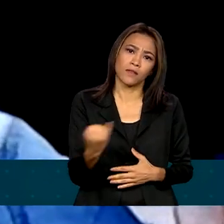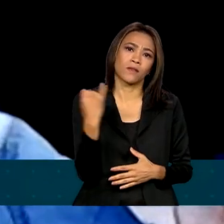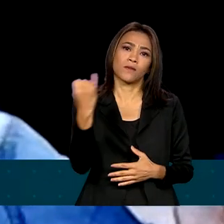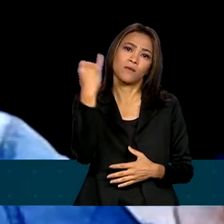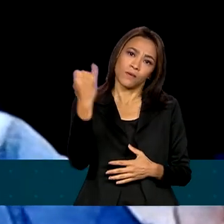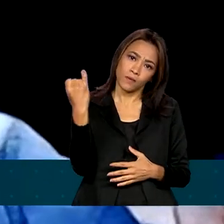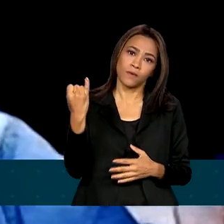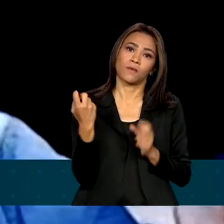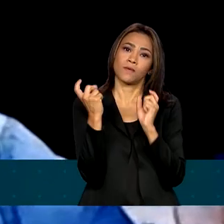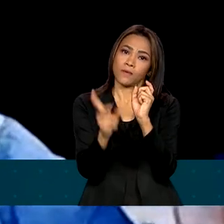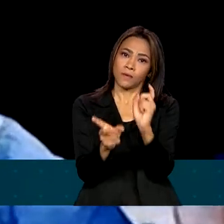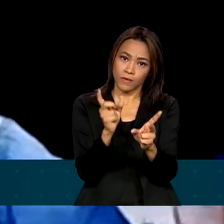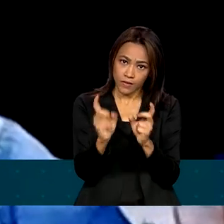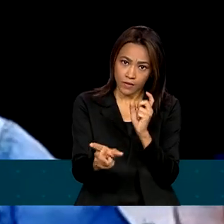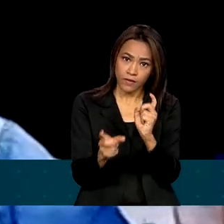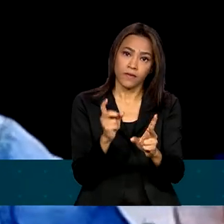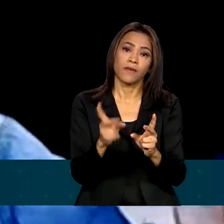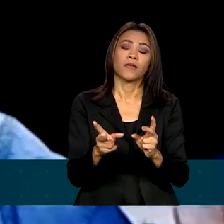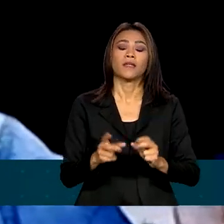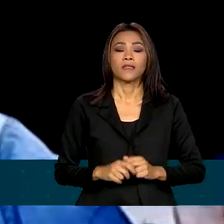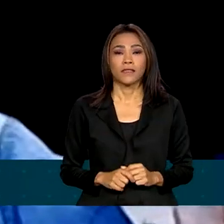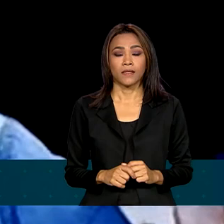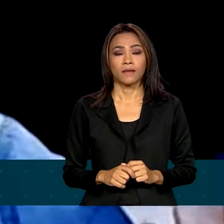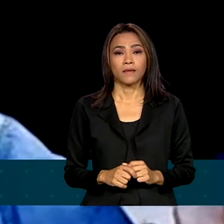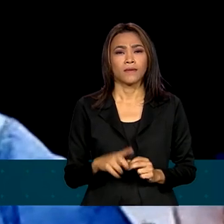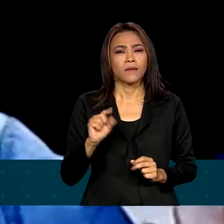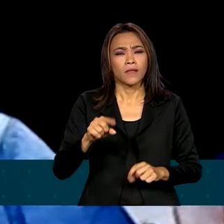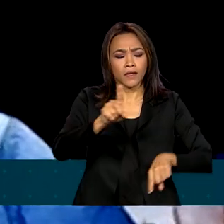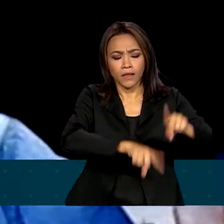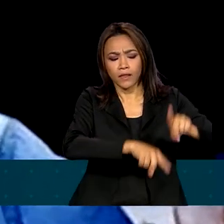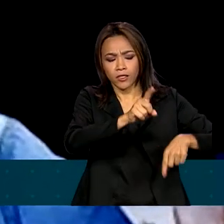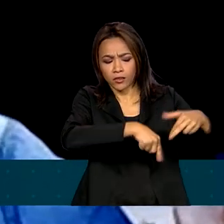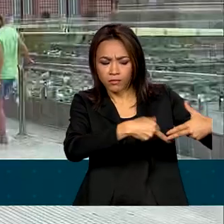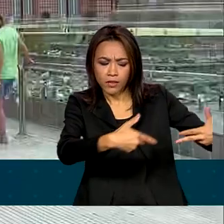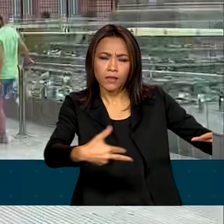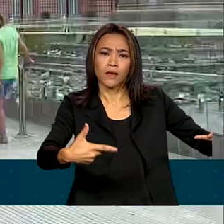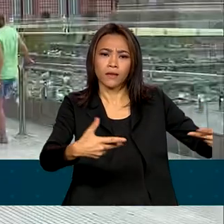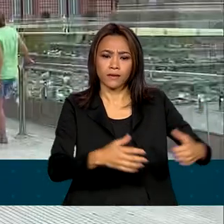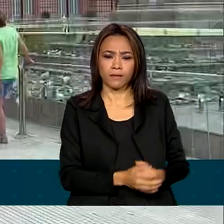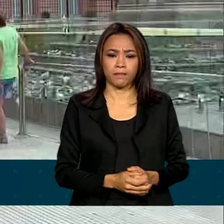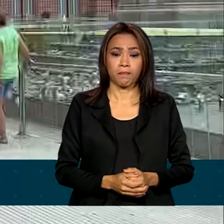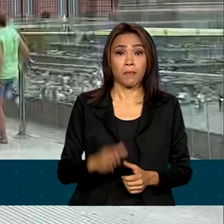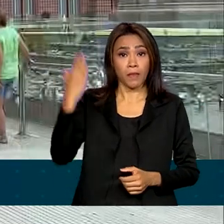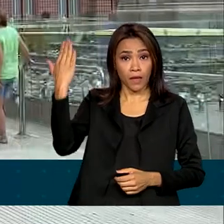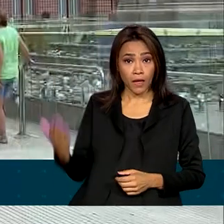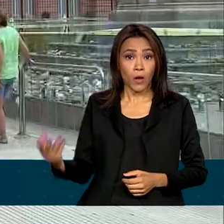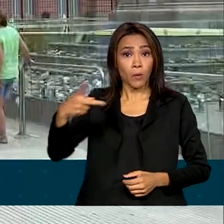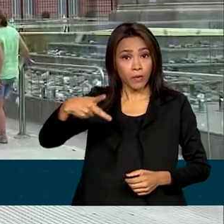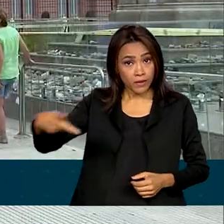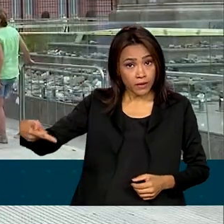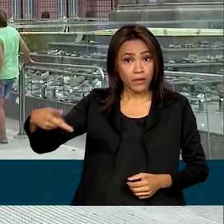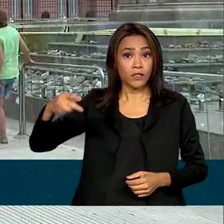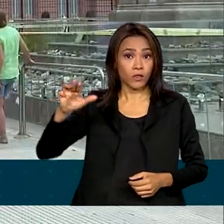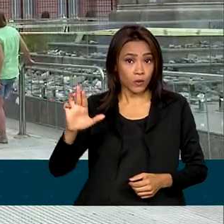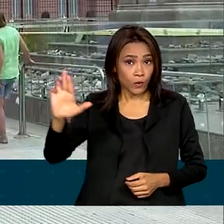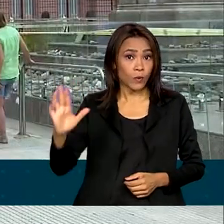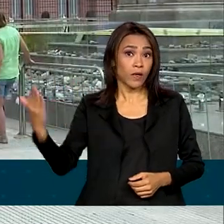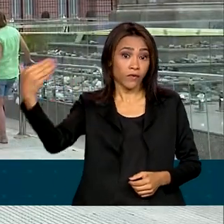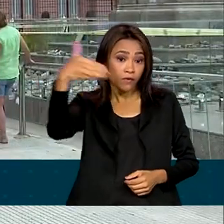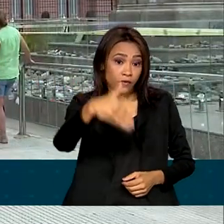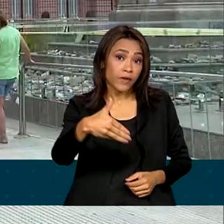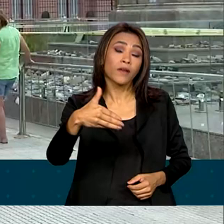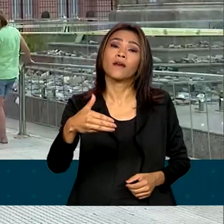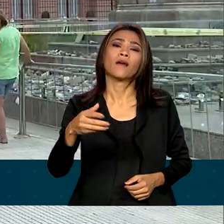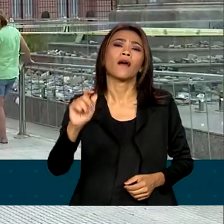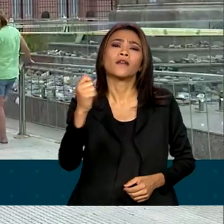nossas exportações, particularmente de bens manufaturados. O presidente Lula vem à Argentina com o objetivo de